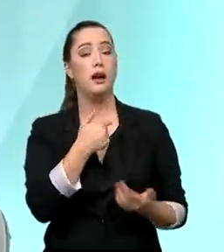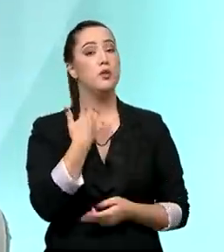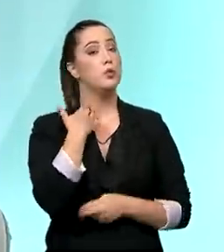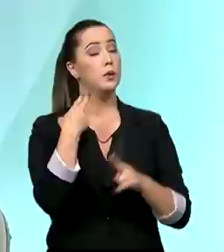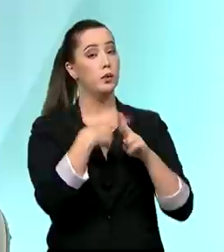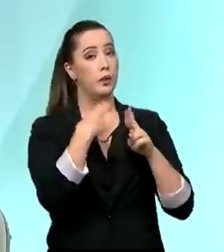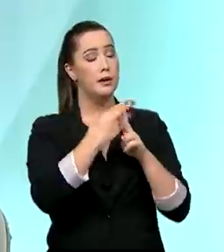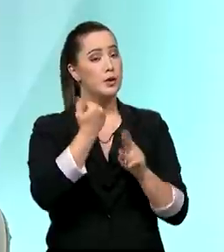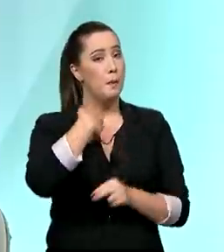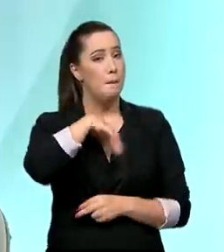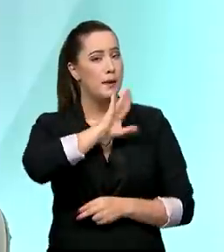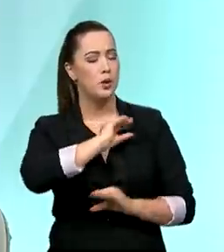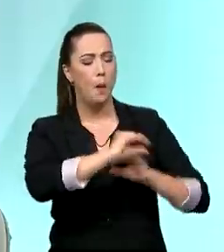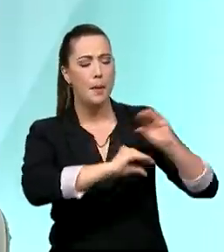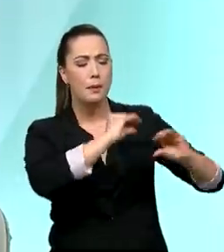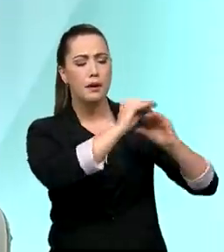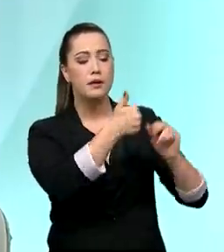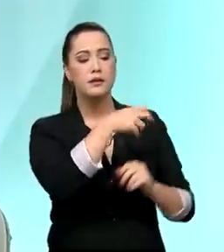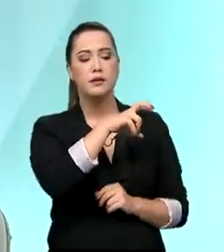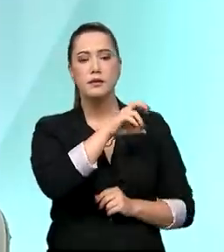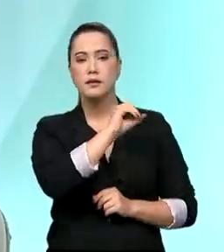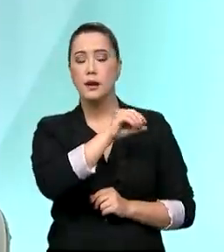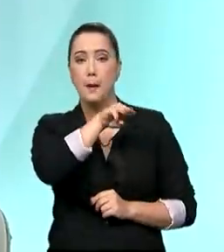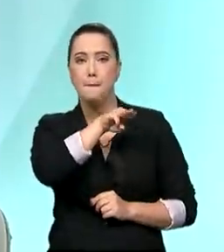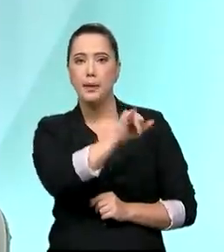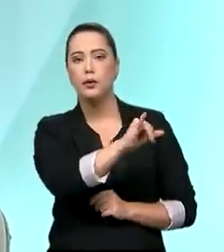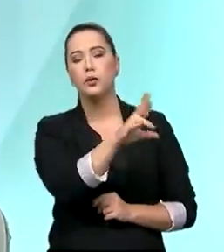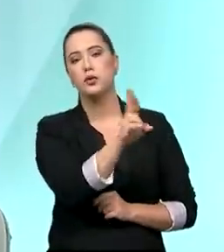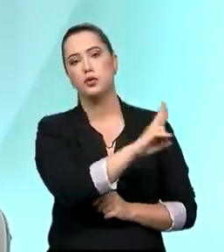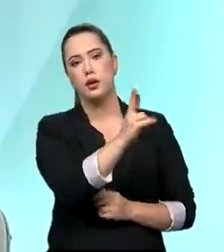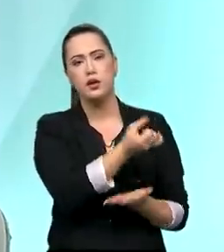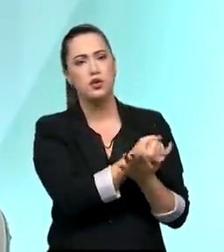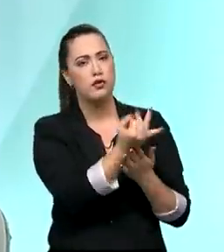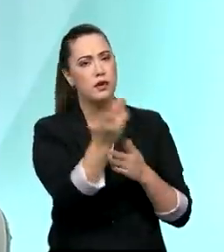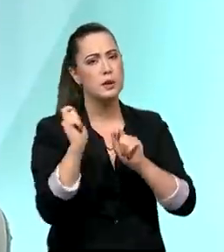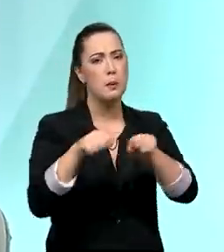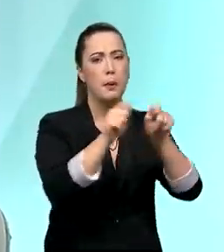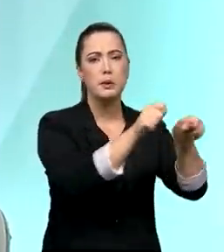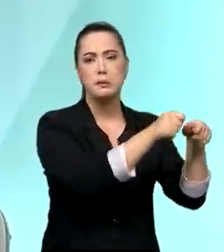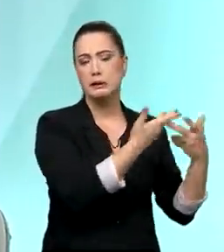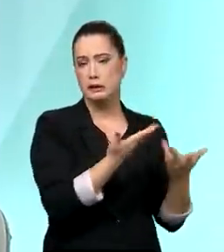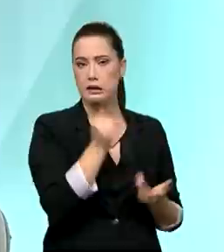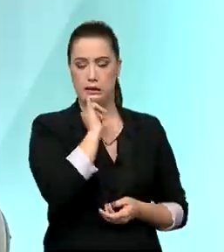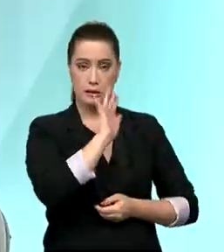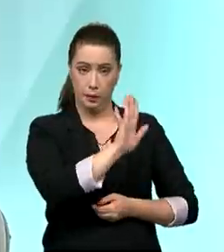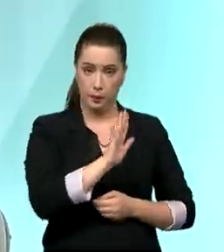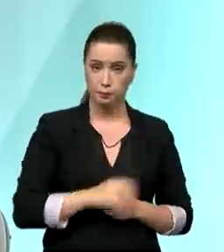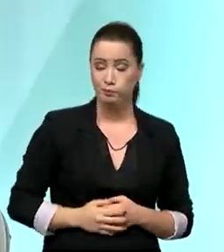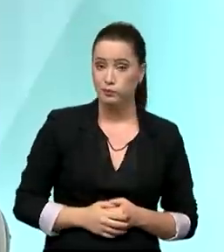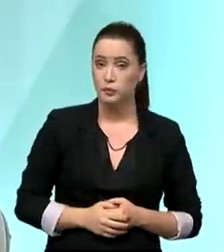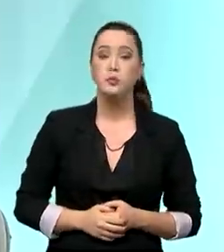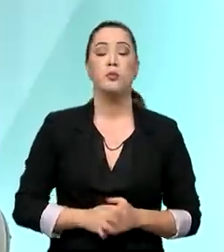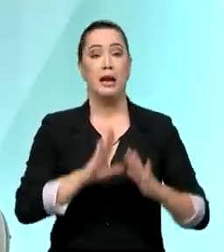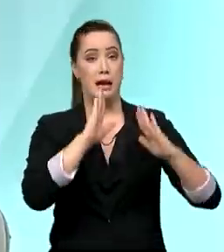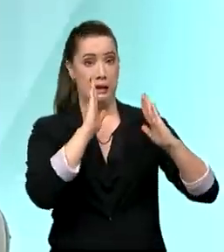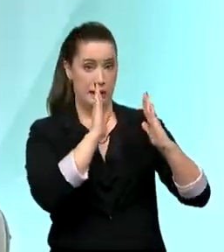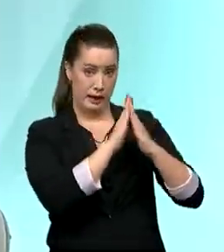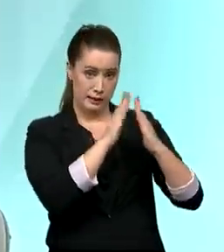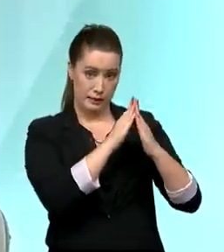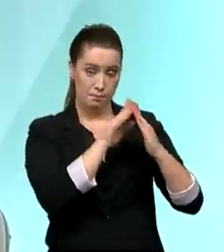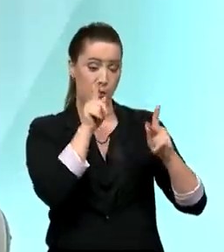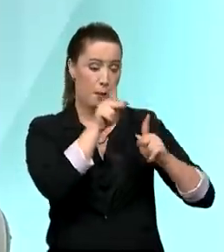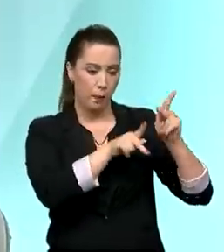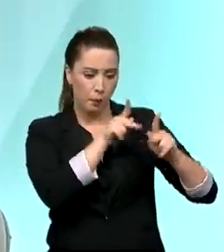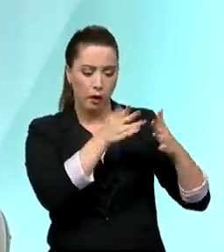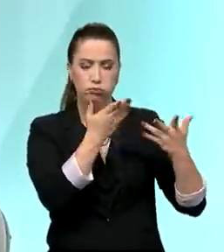150 bilhões de reais. De várias maneiras. Por exemplo, na parte de habitação popular.